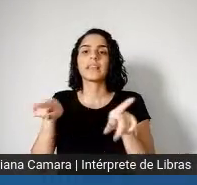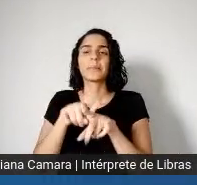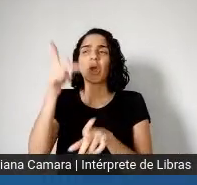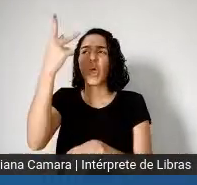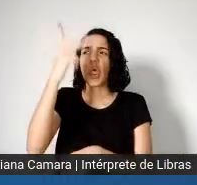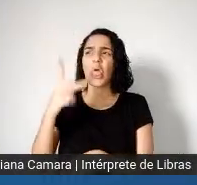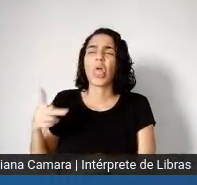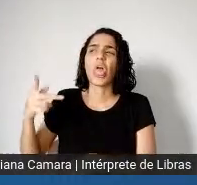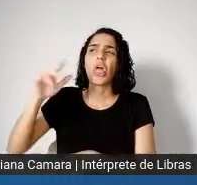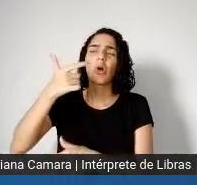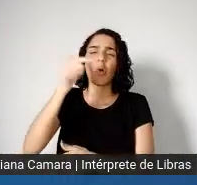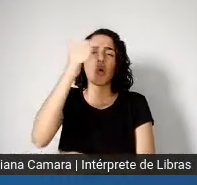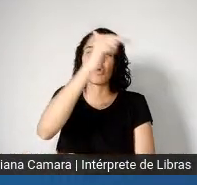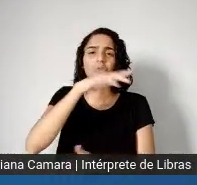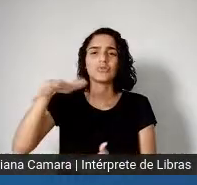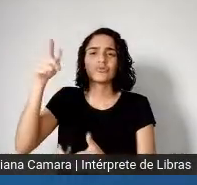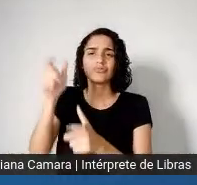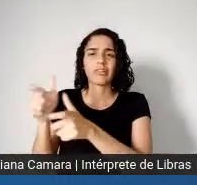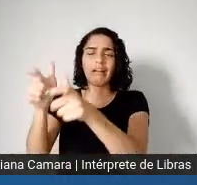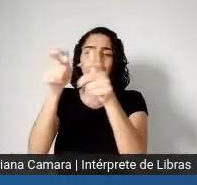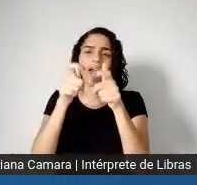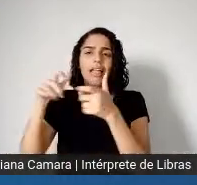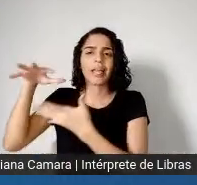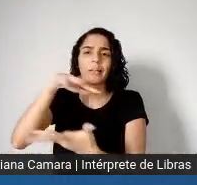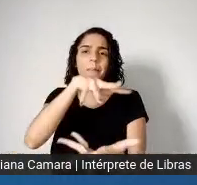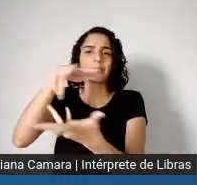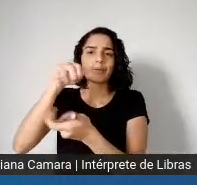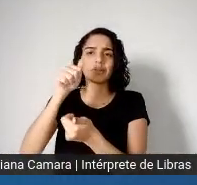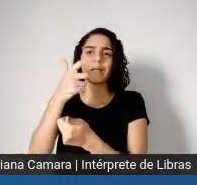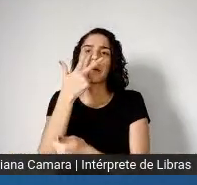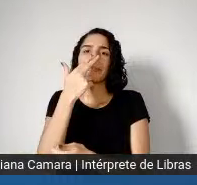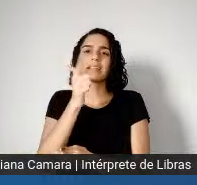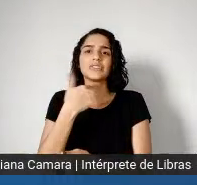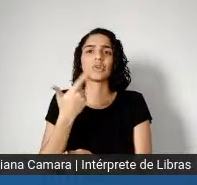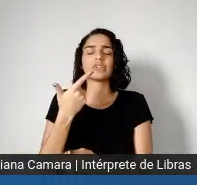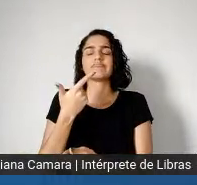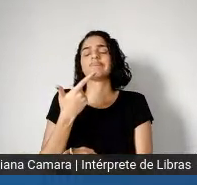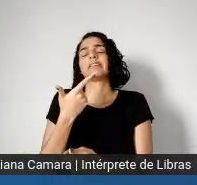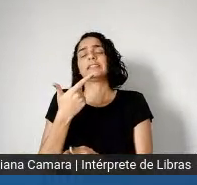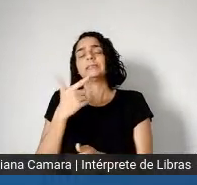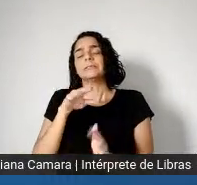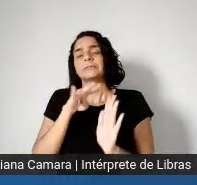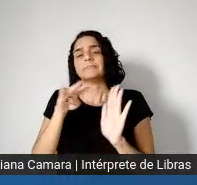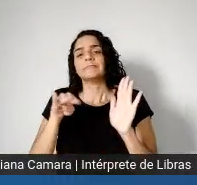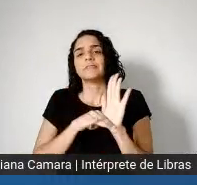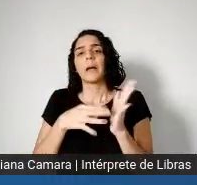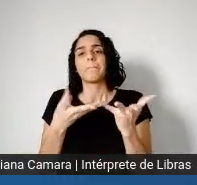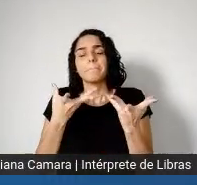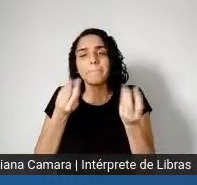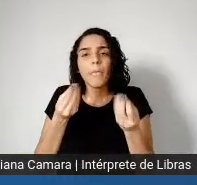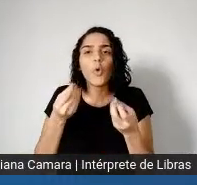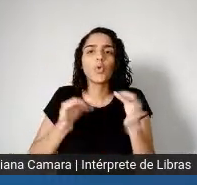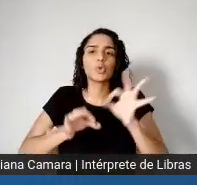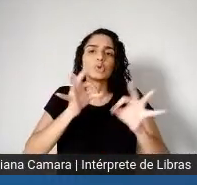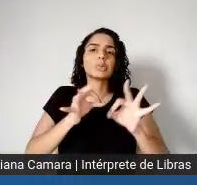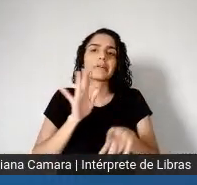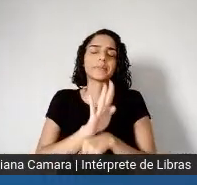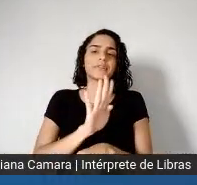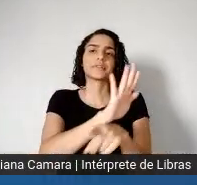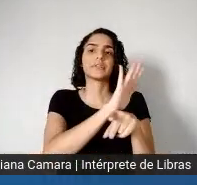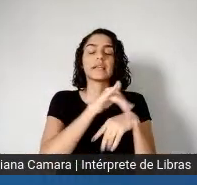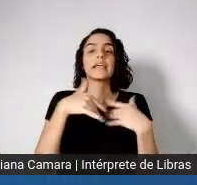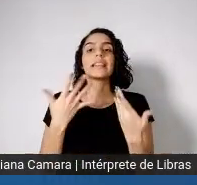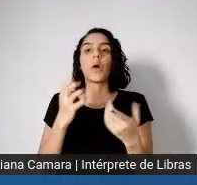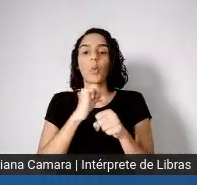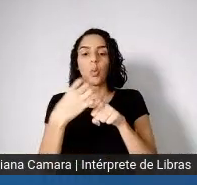infantil, né, que chegou a níveis bastante baixos em nossa sociedade. E isso, a pandemia traz